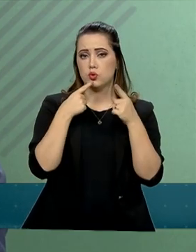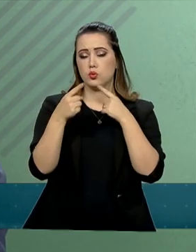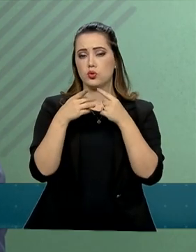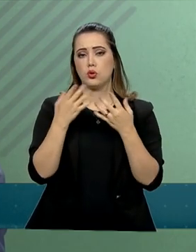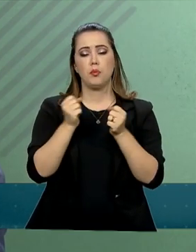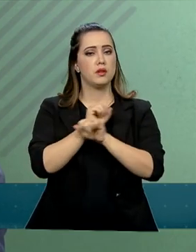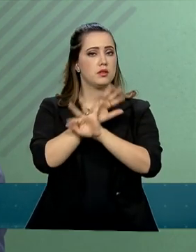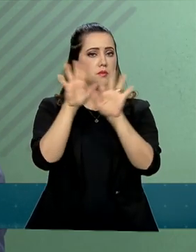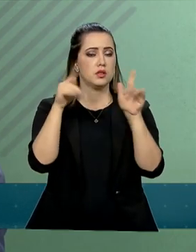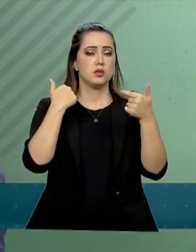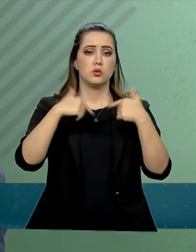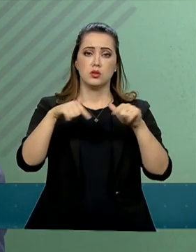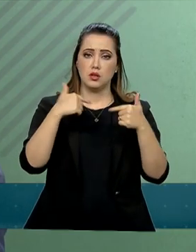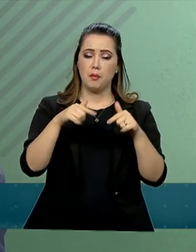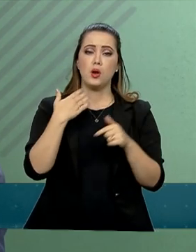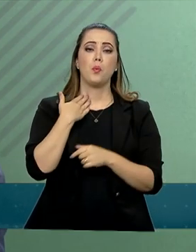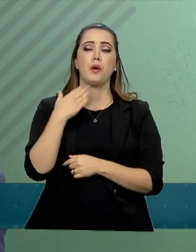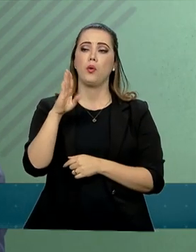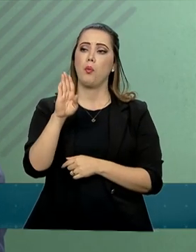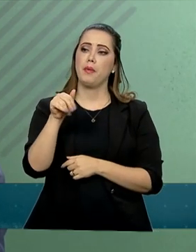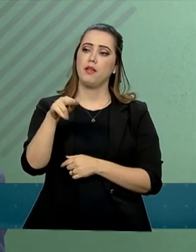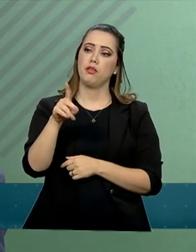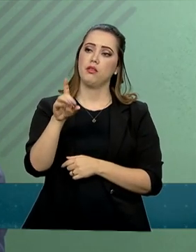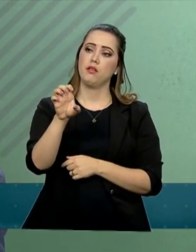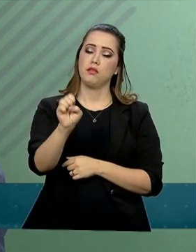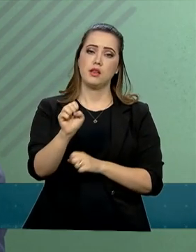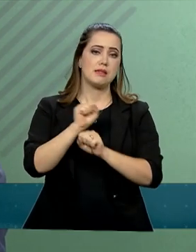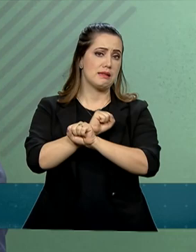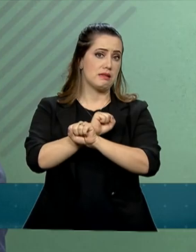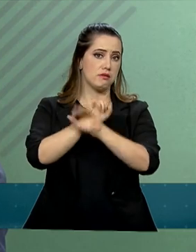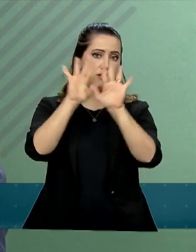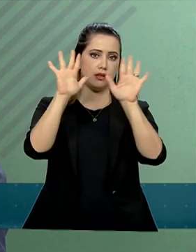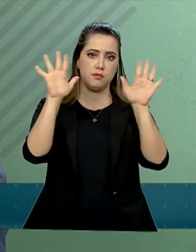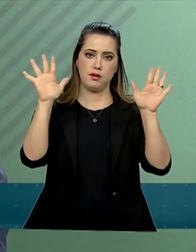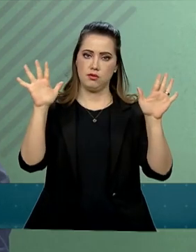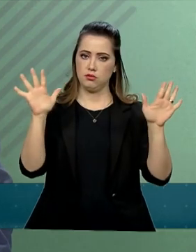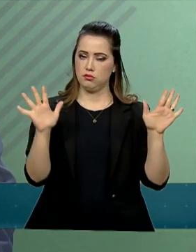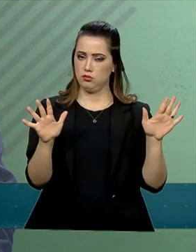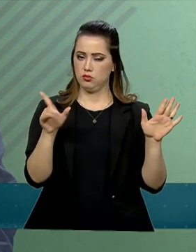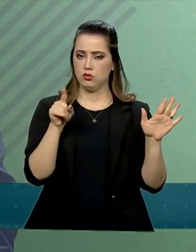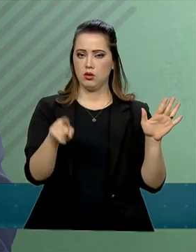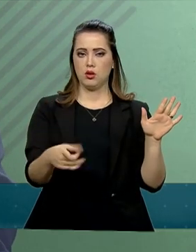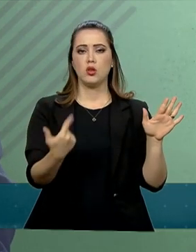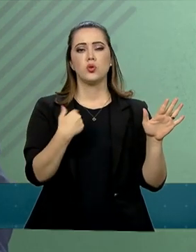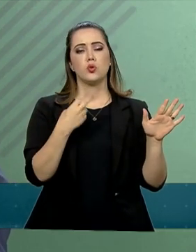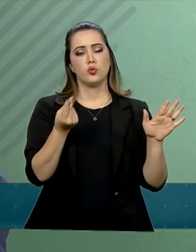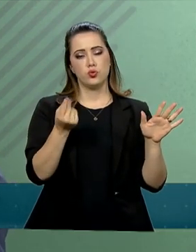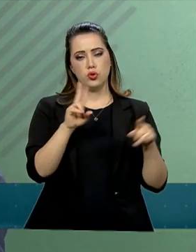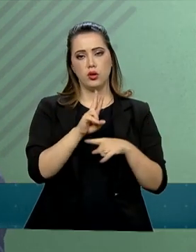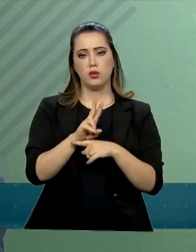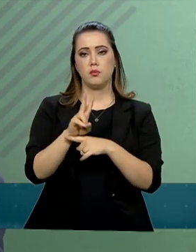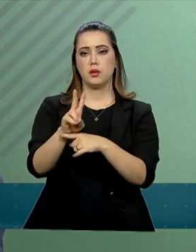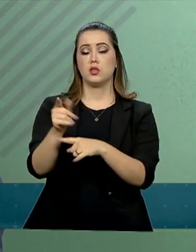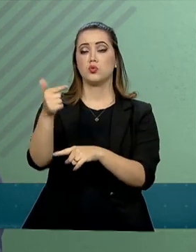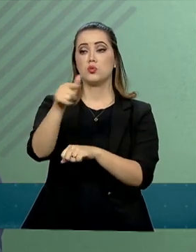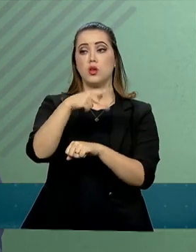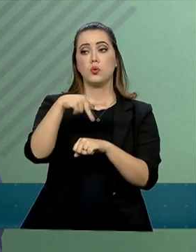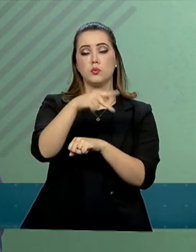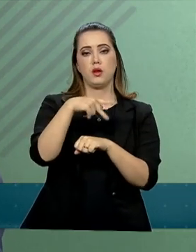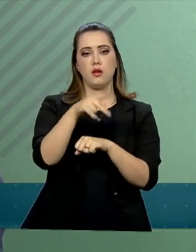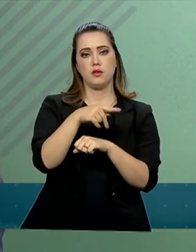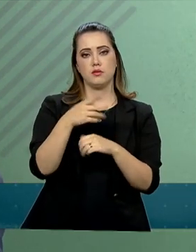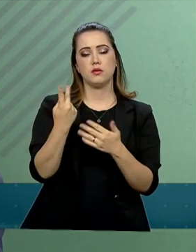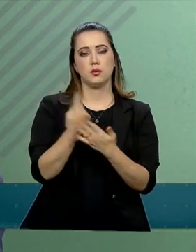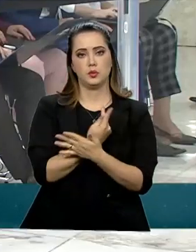das ações do BNDES, em particular, sobre os empréstimos já realizados a outros países.